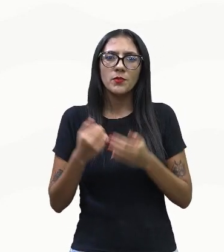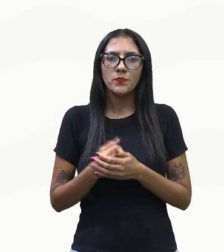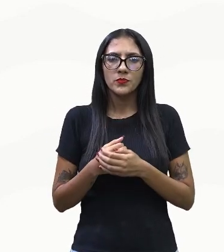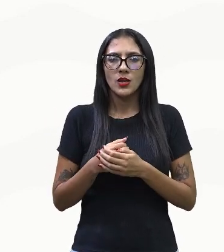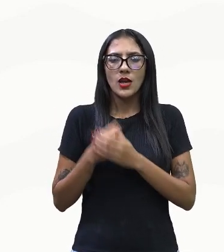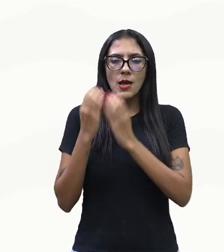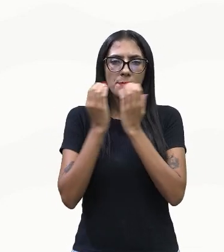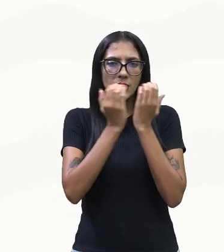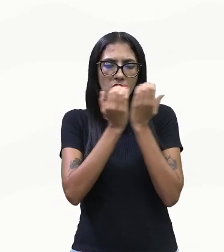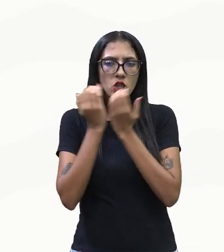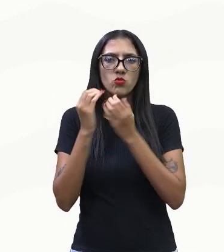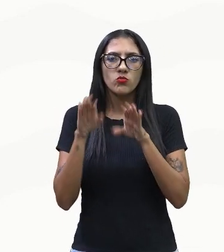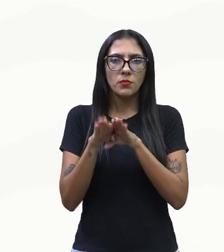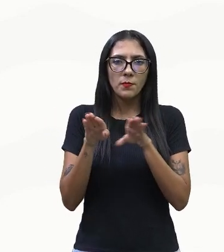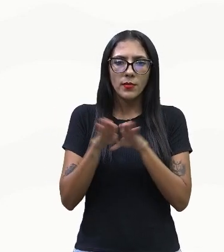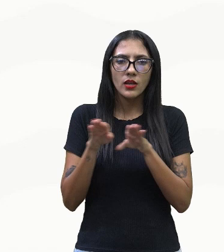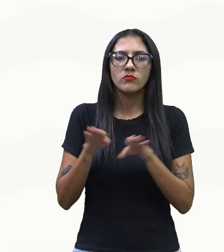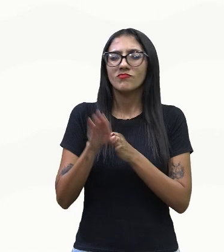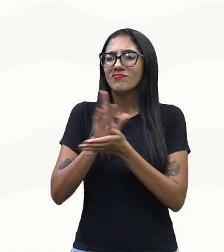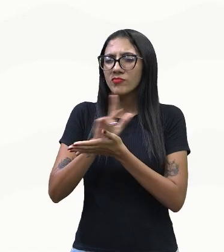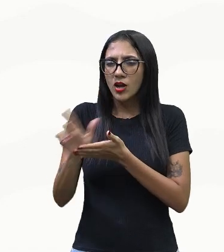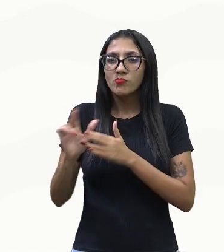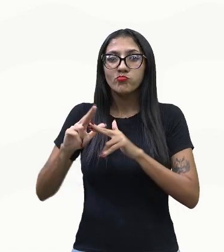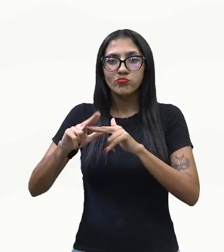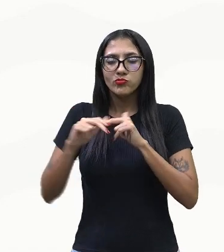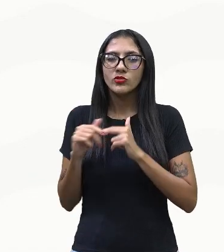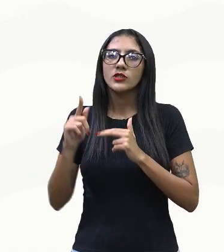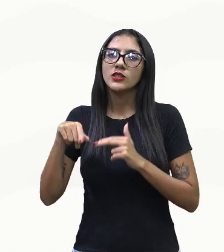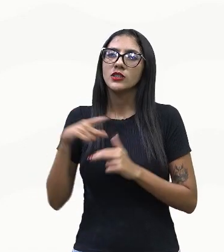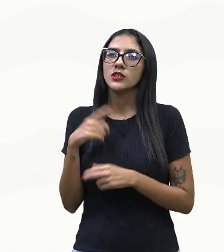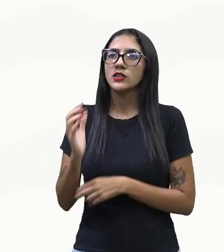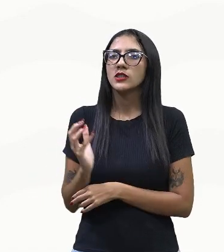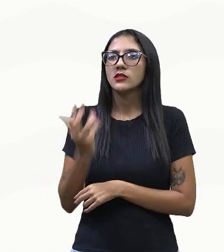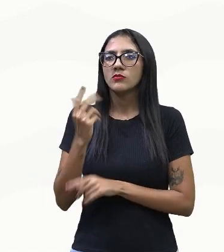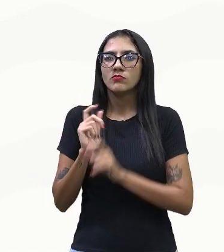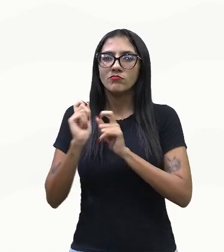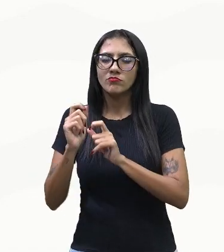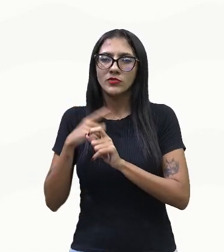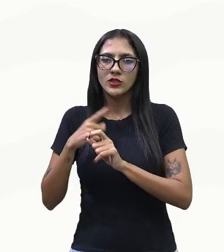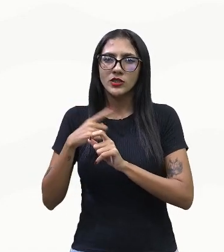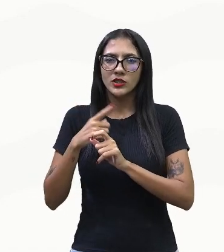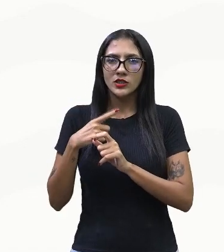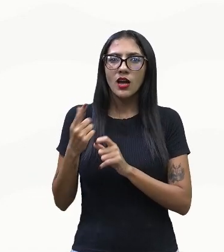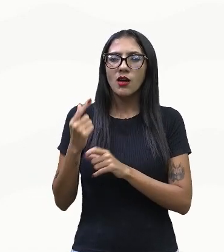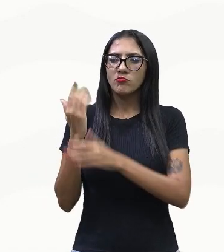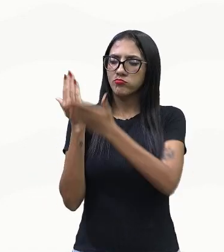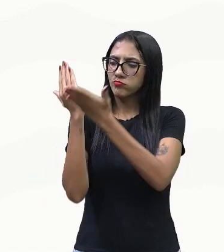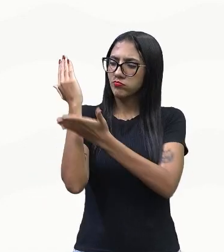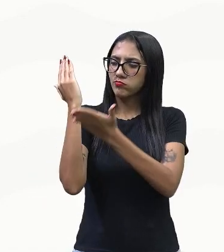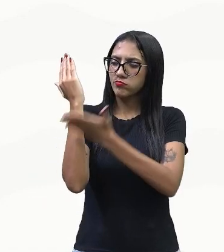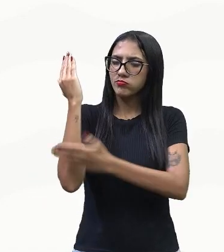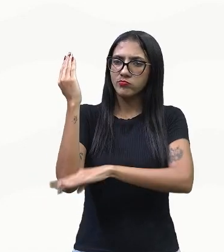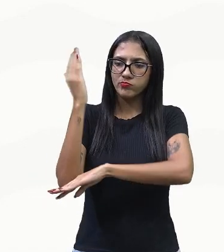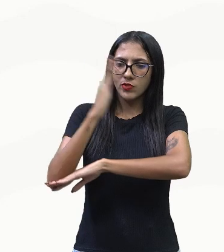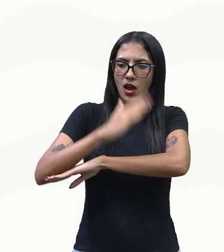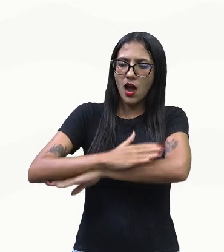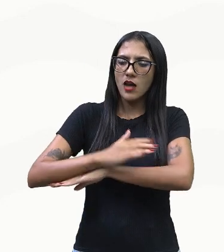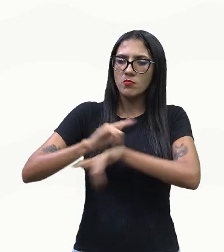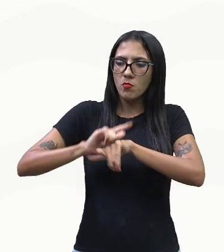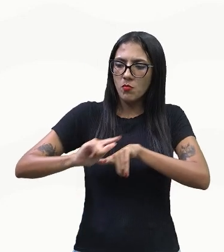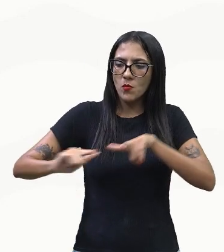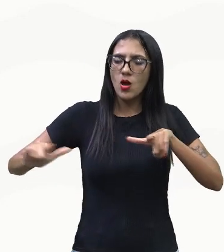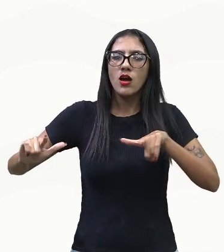região. E, inclusive, isso justifica muito essa questão do desflorestamento, né, gente? Mas